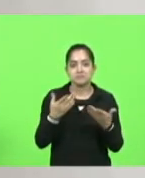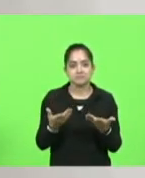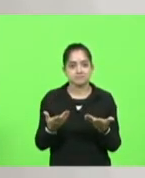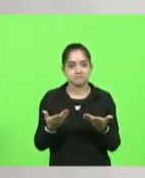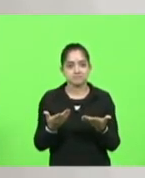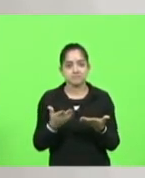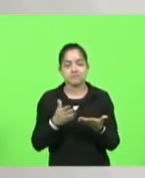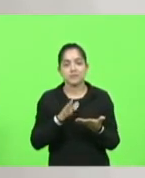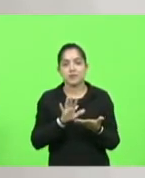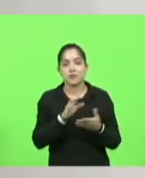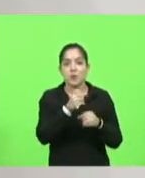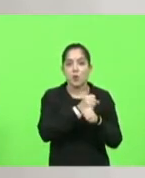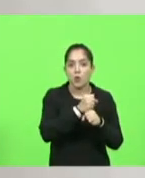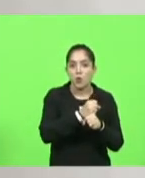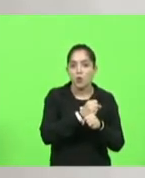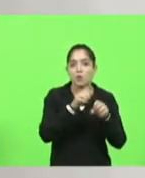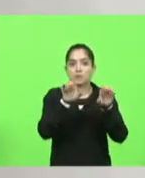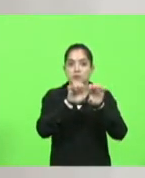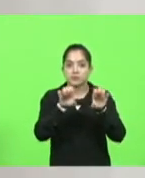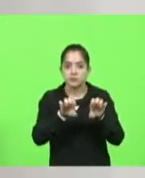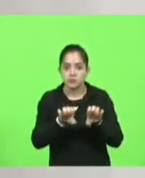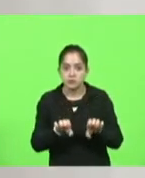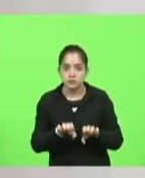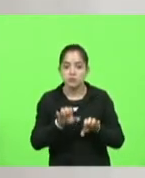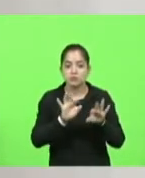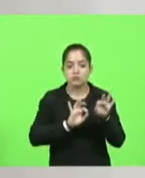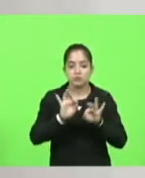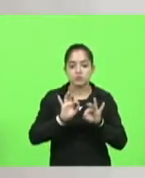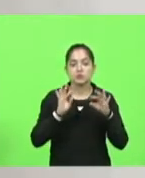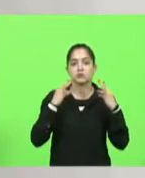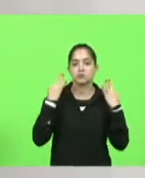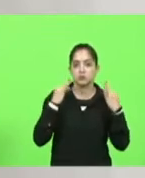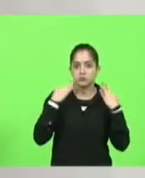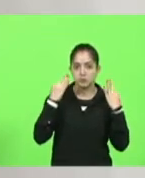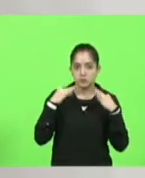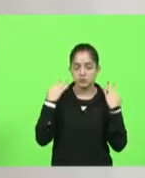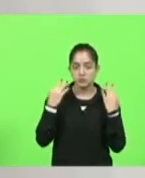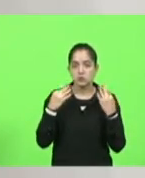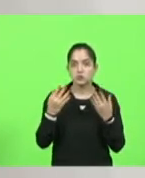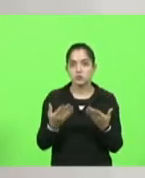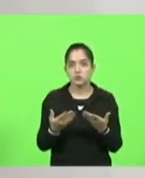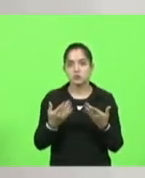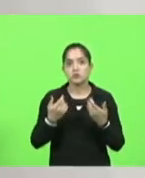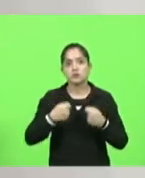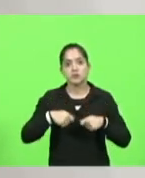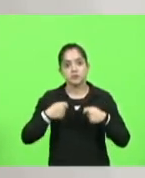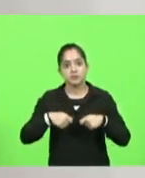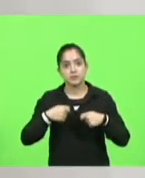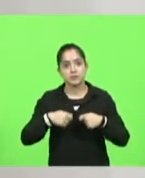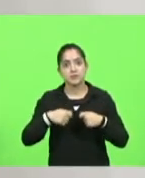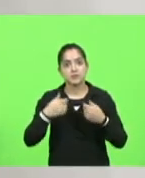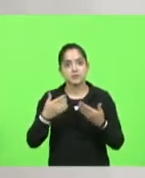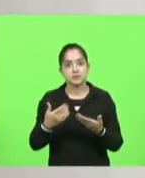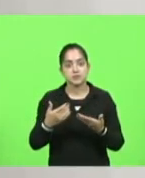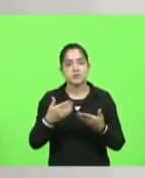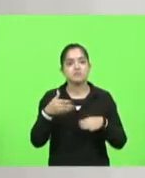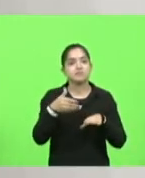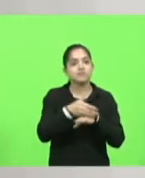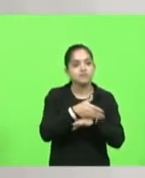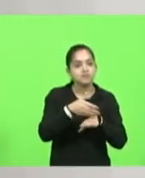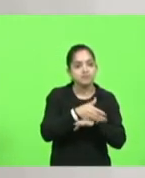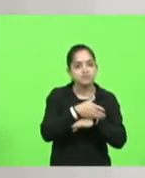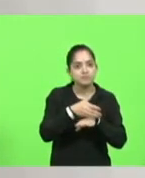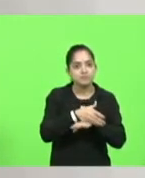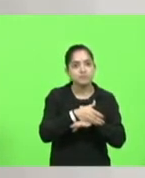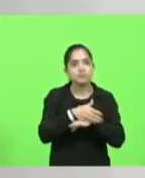de obras de infraestrutura turísticas que passam de portais de pórticos de acesso até